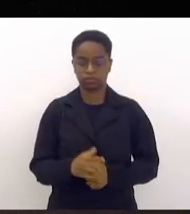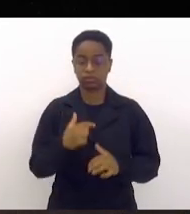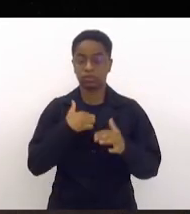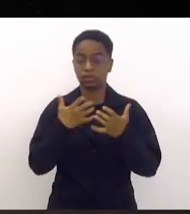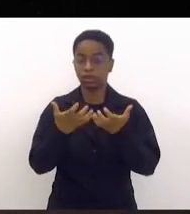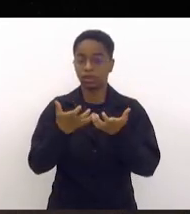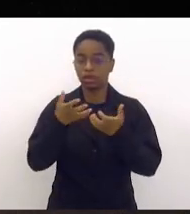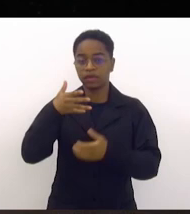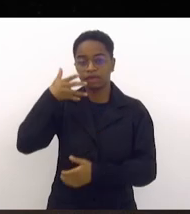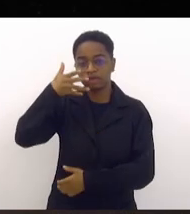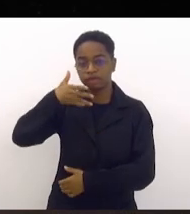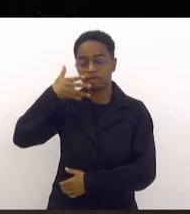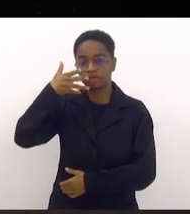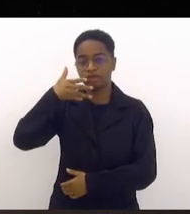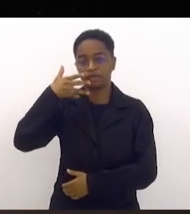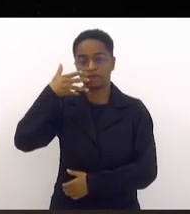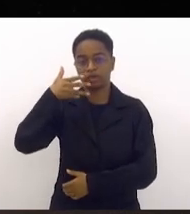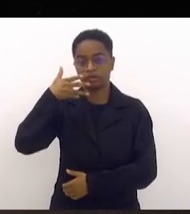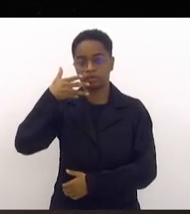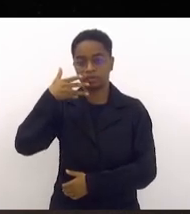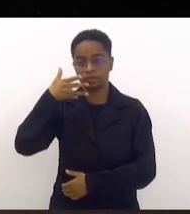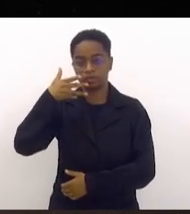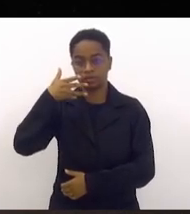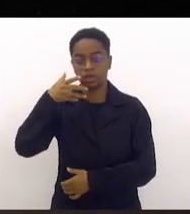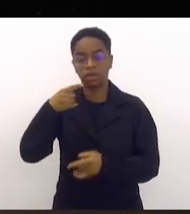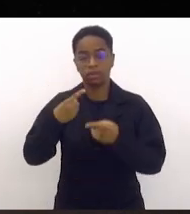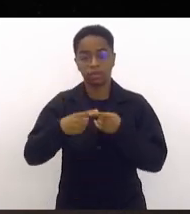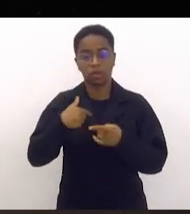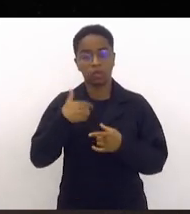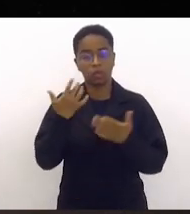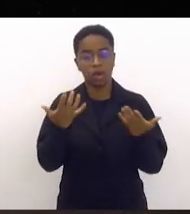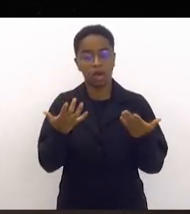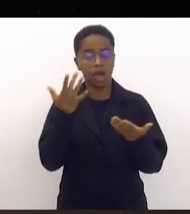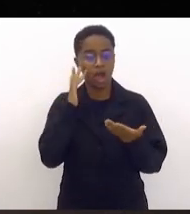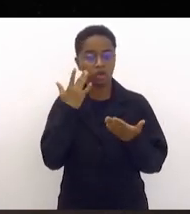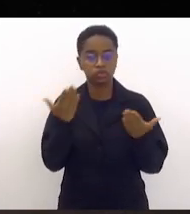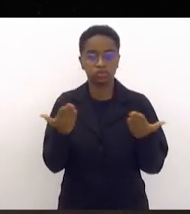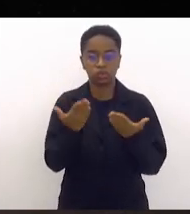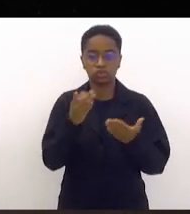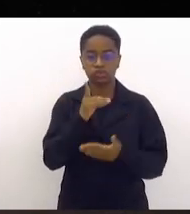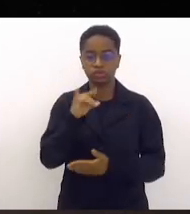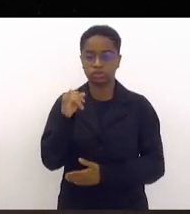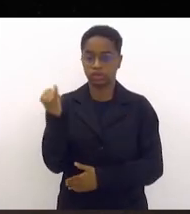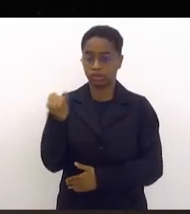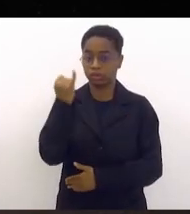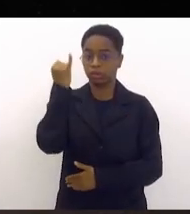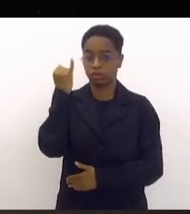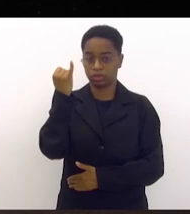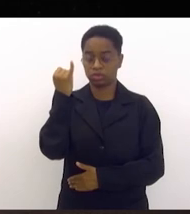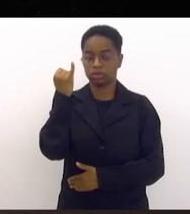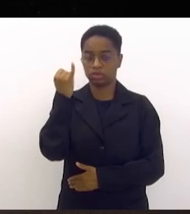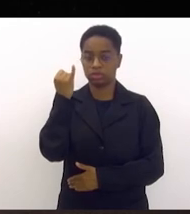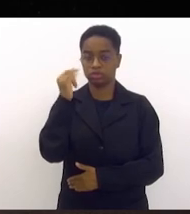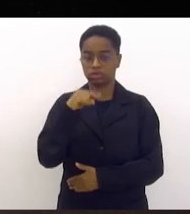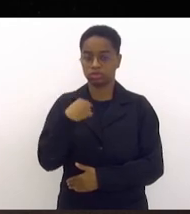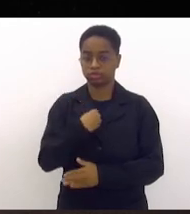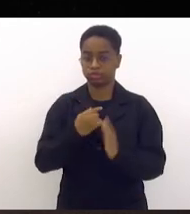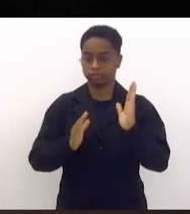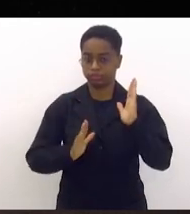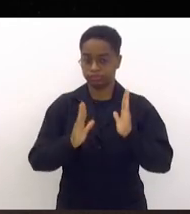fala aqui porque considero o dia de hoje um dia muito importante para o nosso mandato.